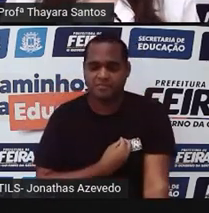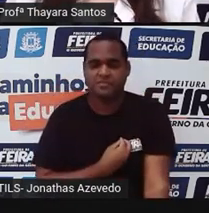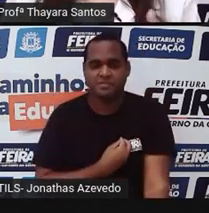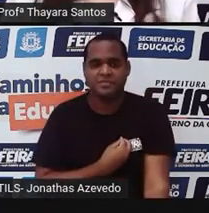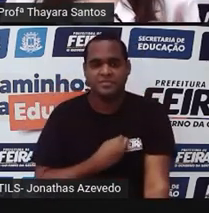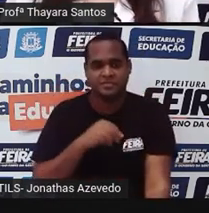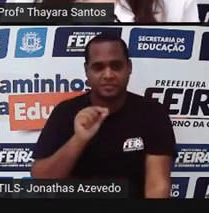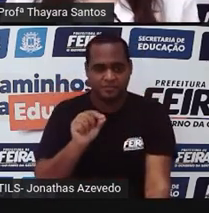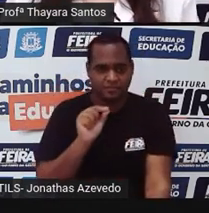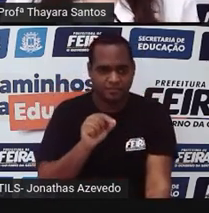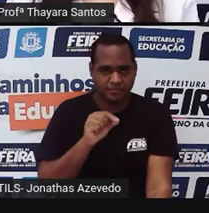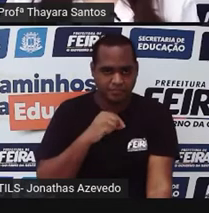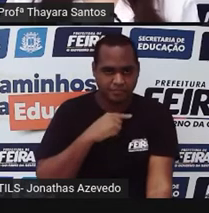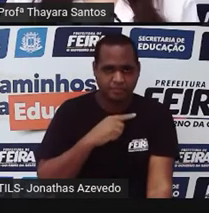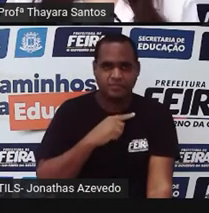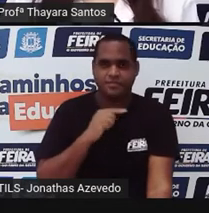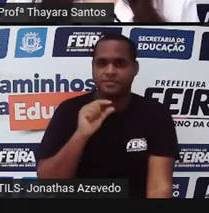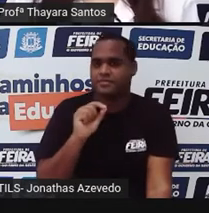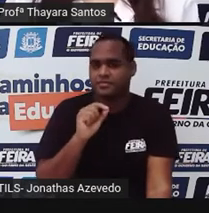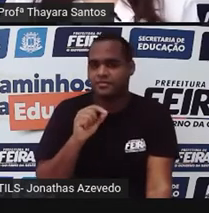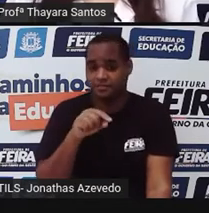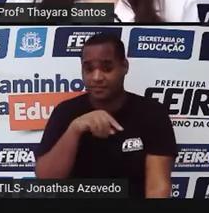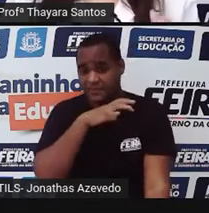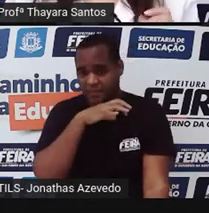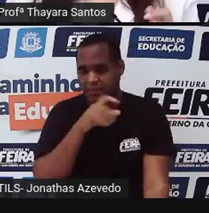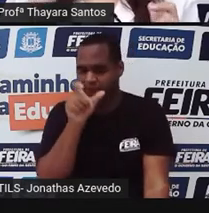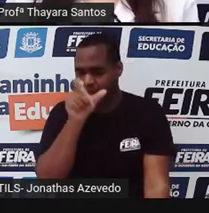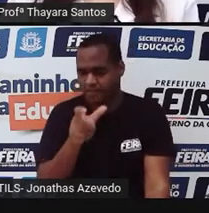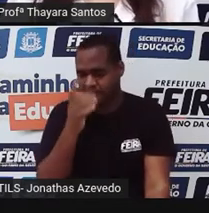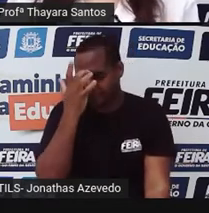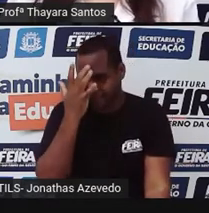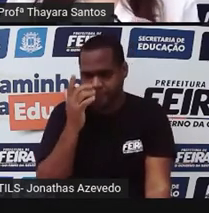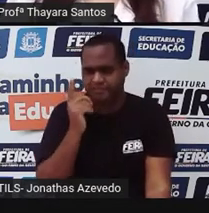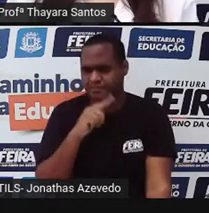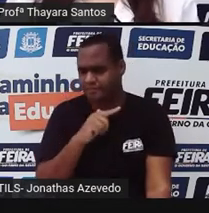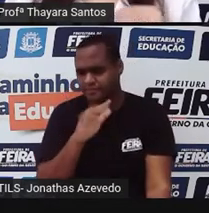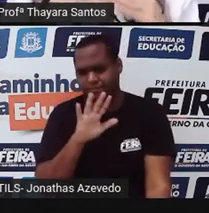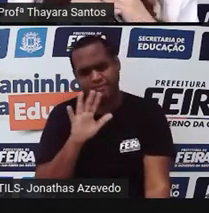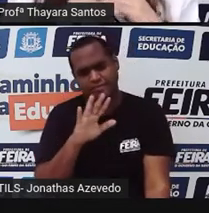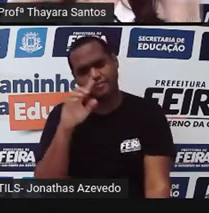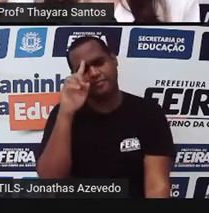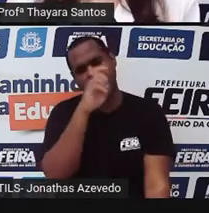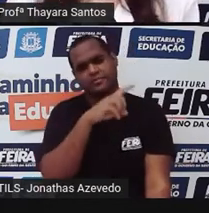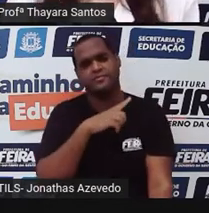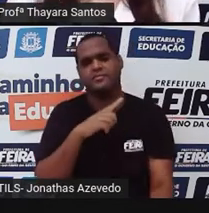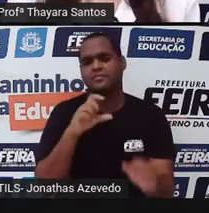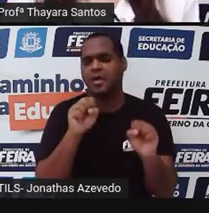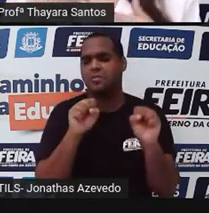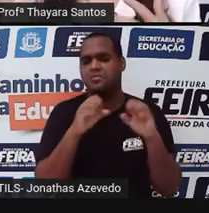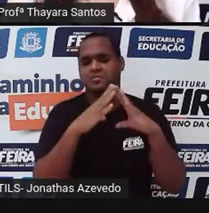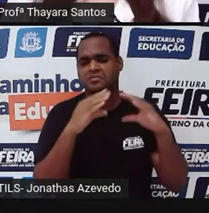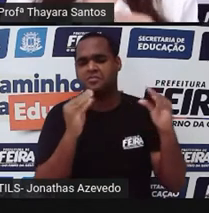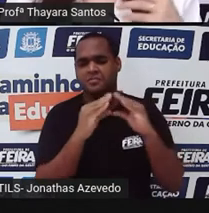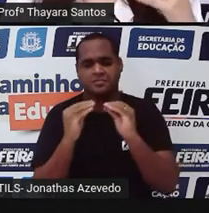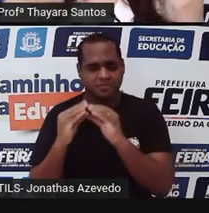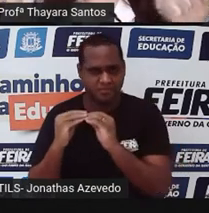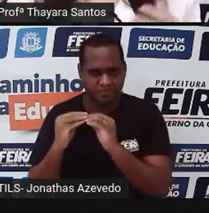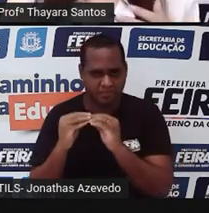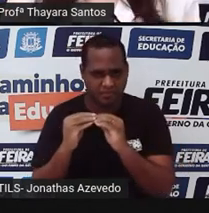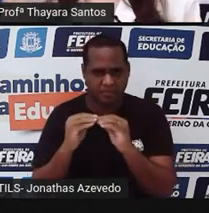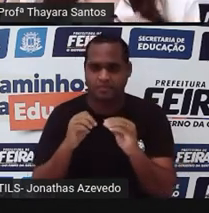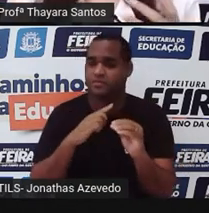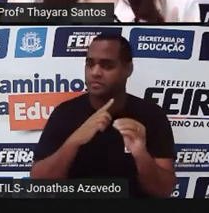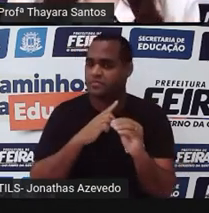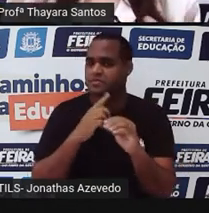ele é um animal que não é tão fácil assim da gente ver. Inclusive, durante muito tempo, acreditava-se que ele tinha sido extinto. Mas tem